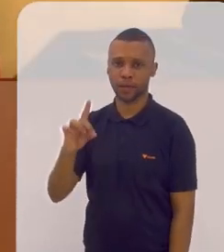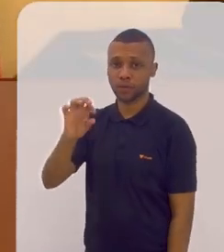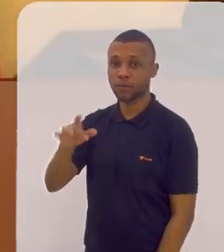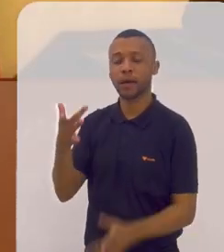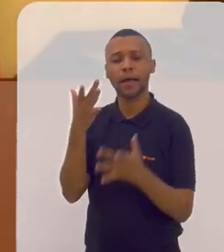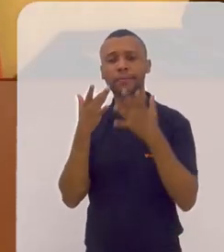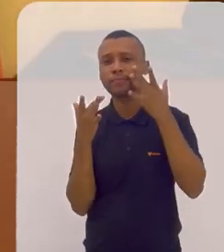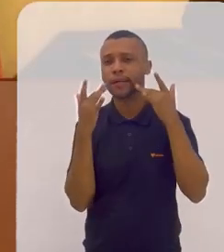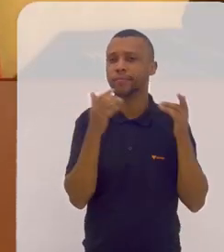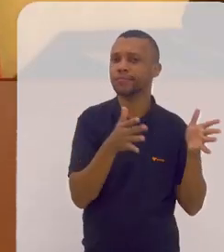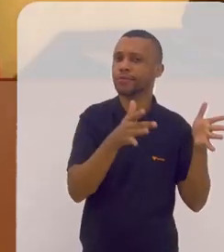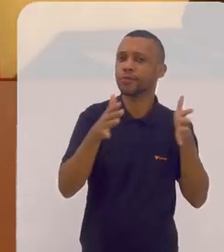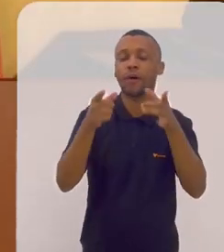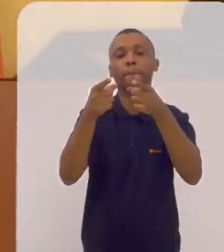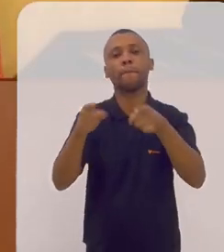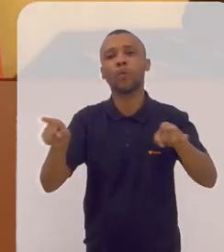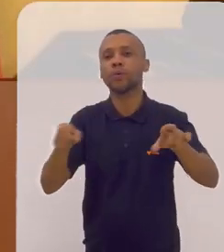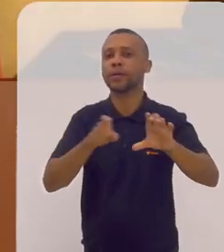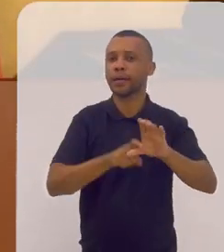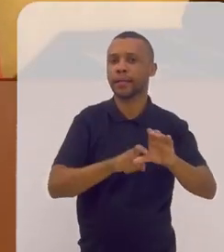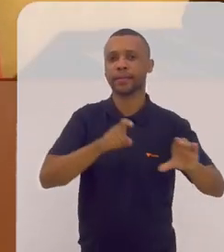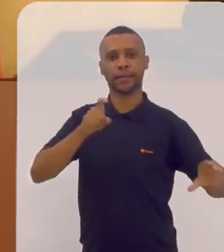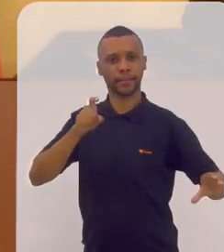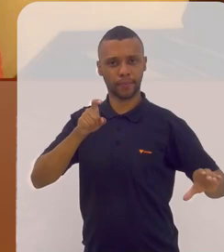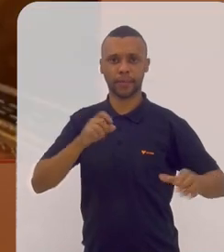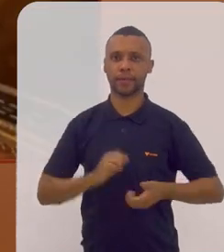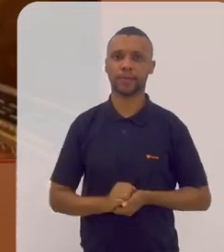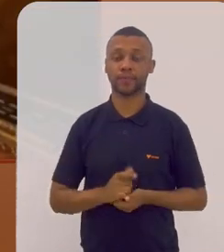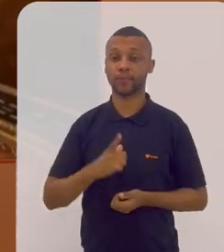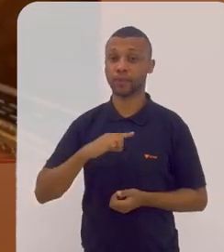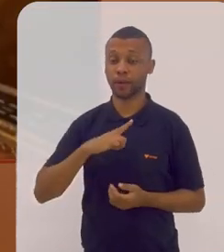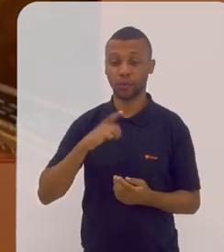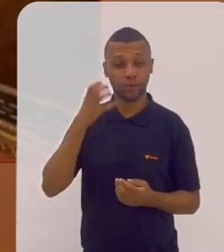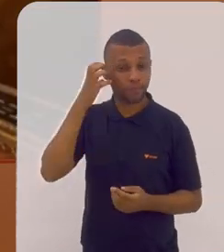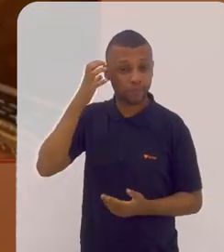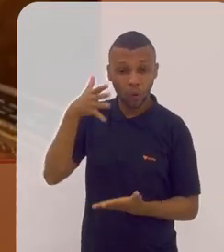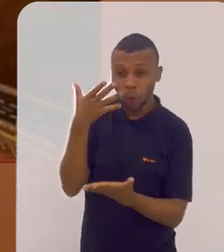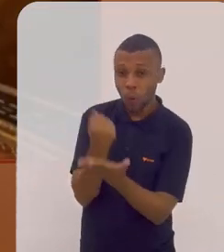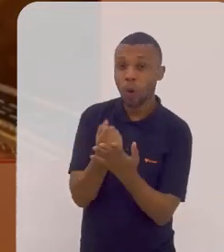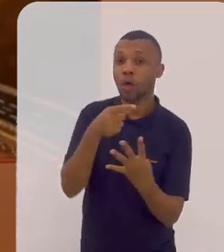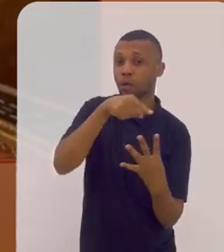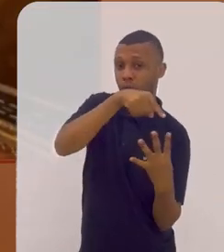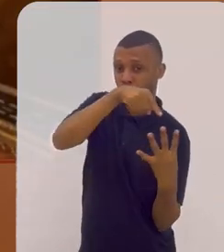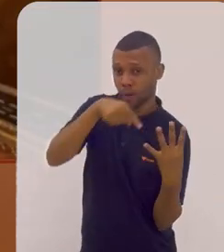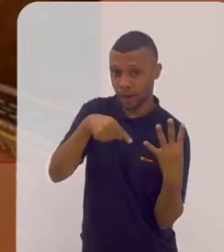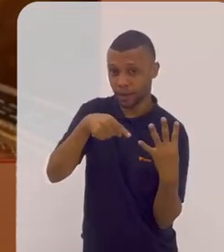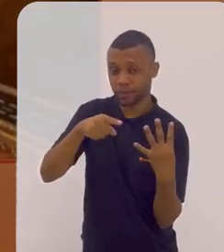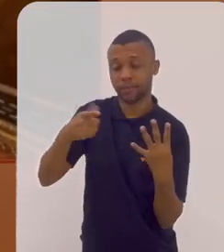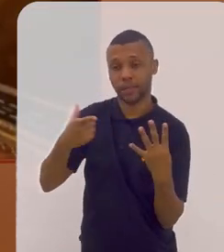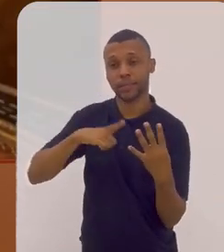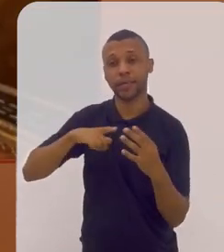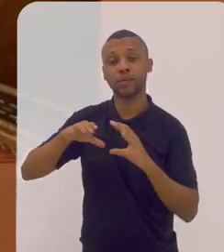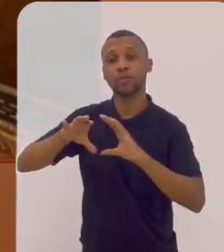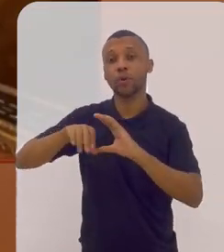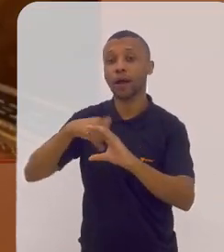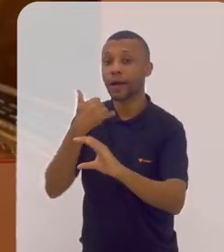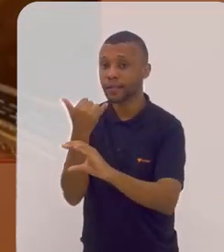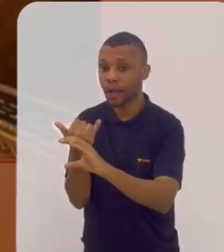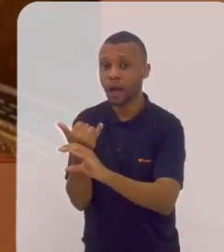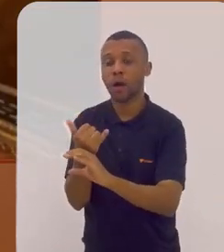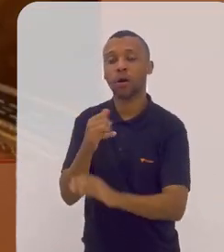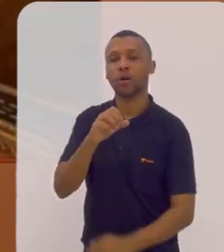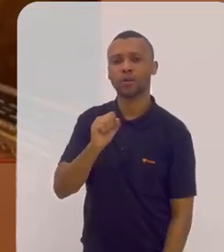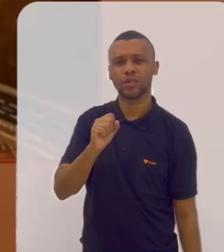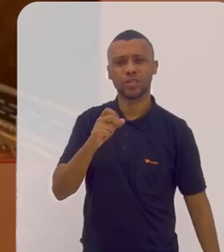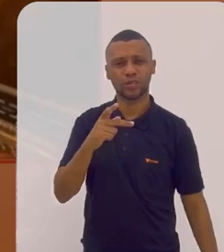espetáculo que eu chamo de Música da Independência temos quatro podcasts também além do YouTube no canal